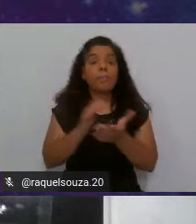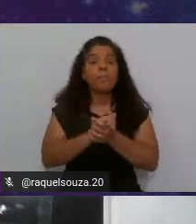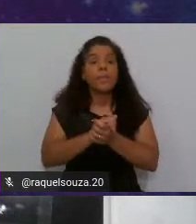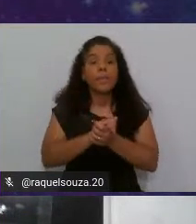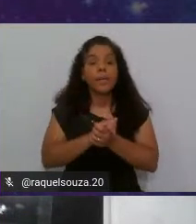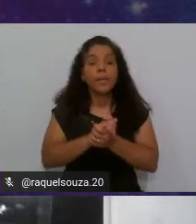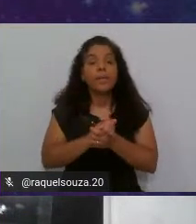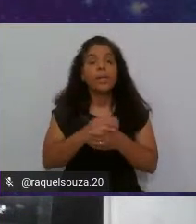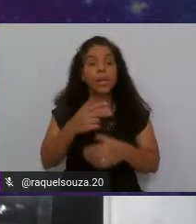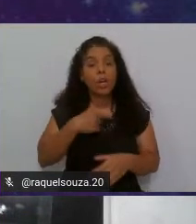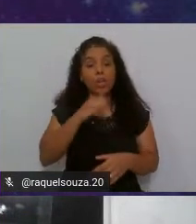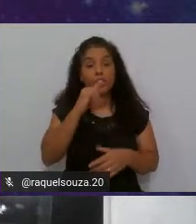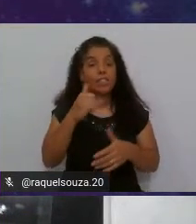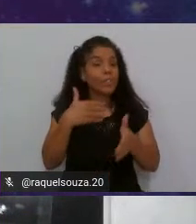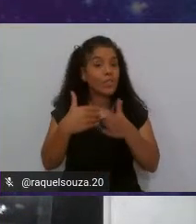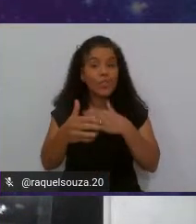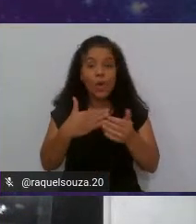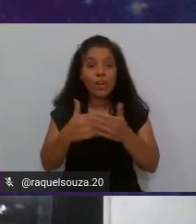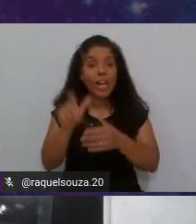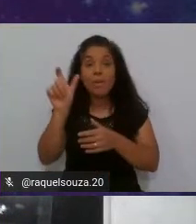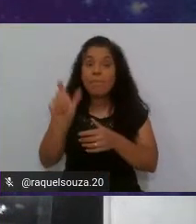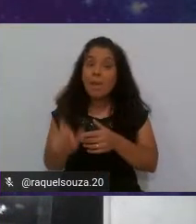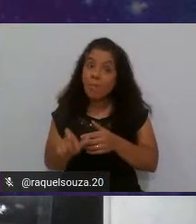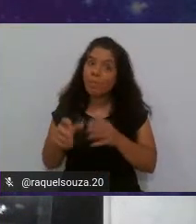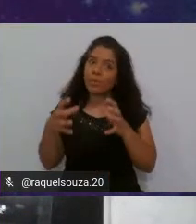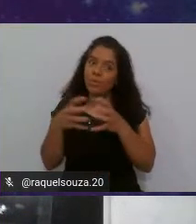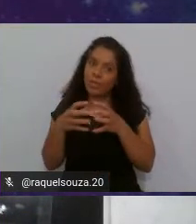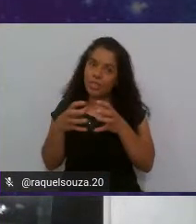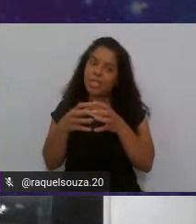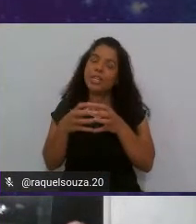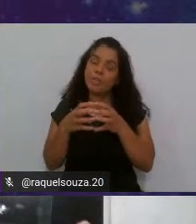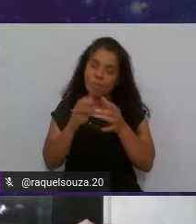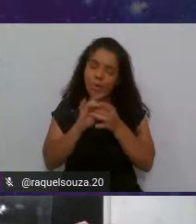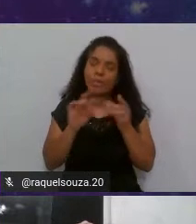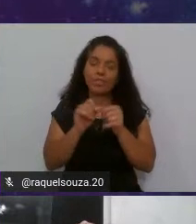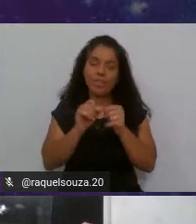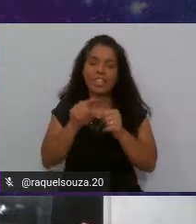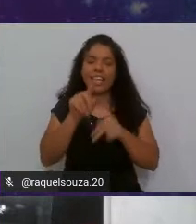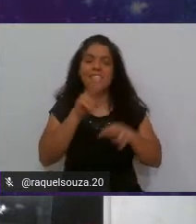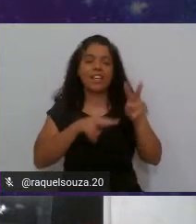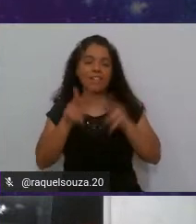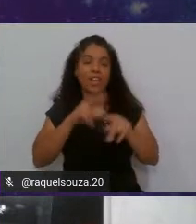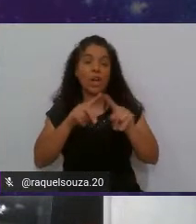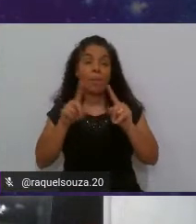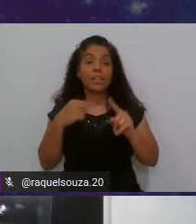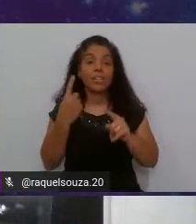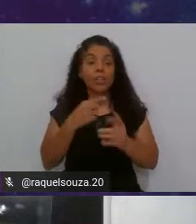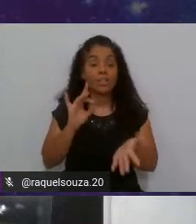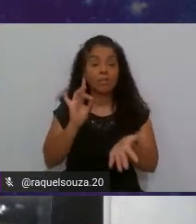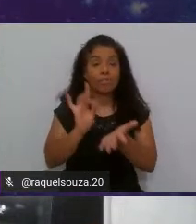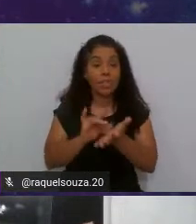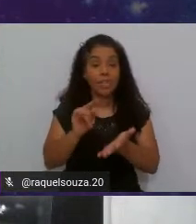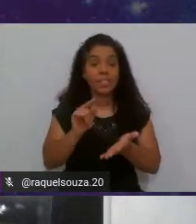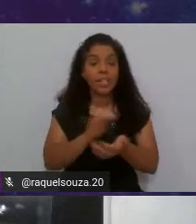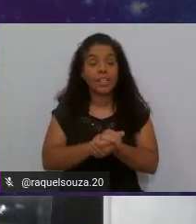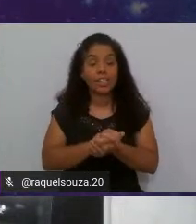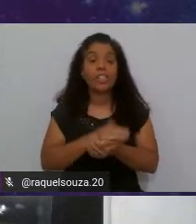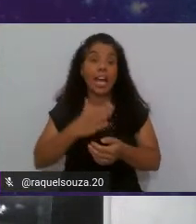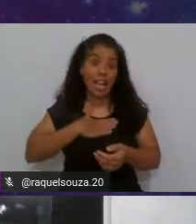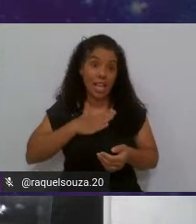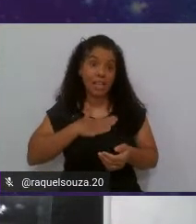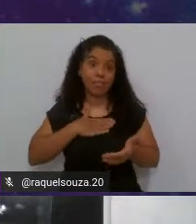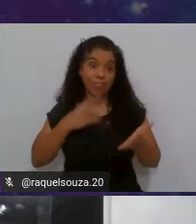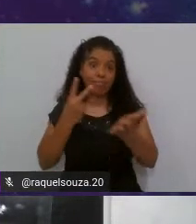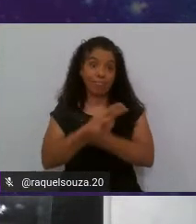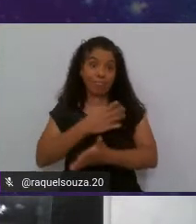eu disse que qualquer membro do time pode pegar para fazer essa revisão, só que na nossa realidade, e era a minha realidade